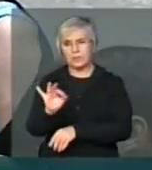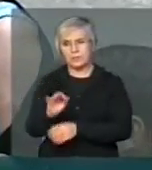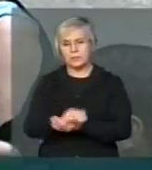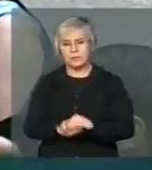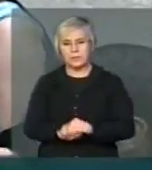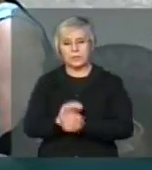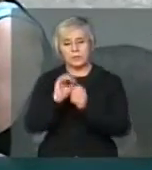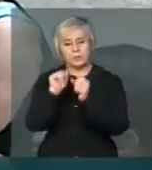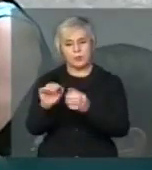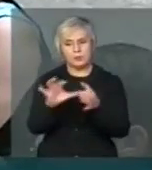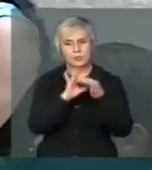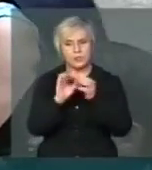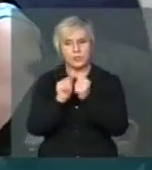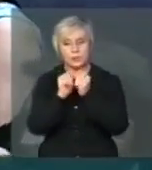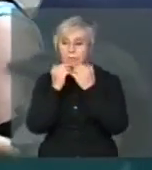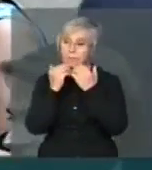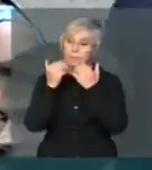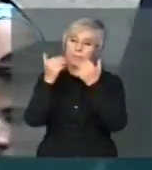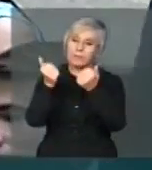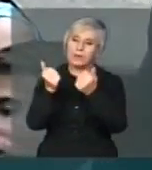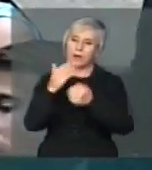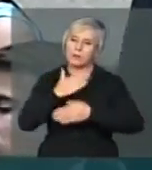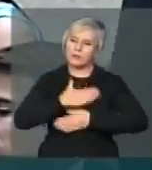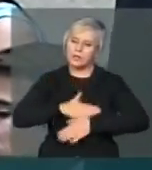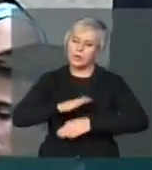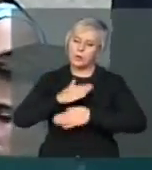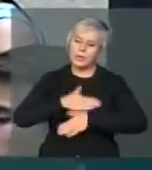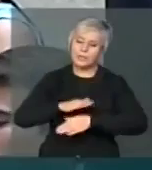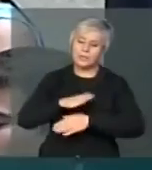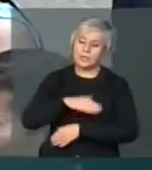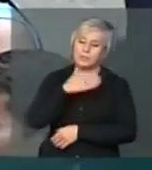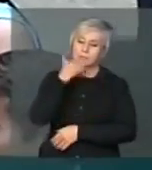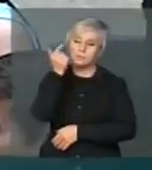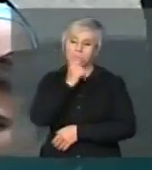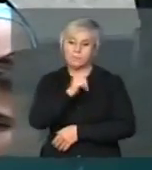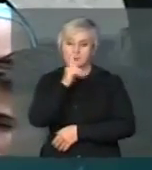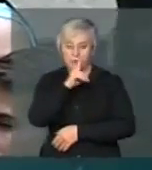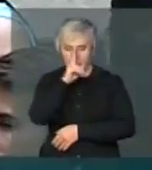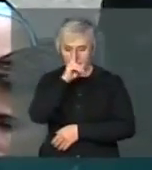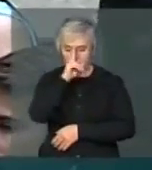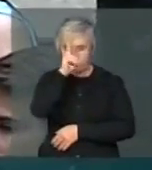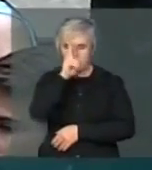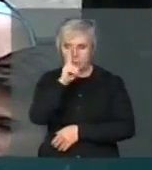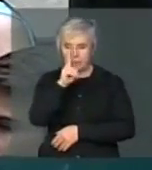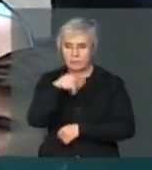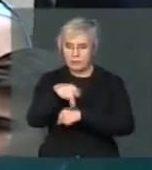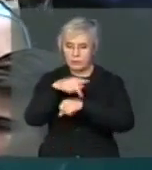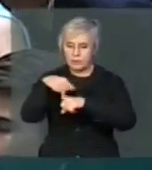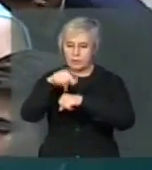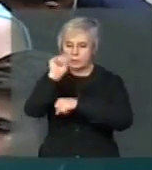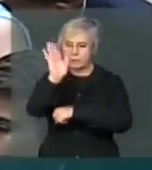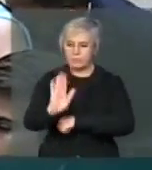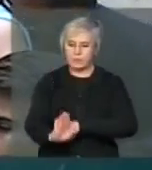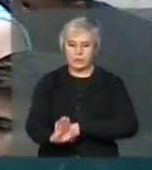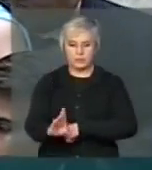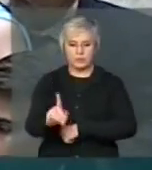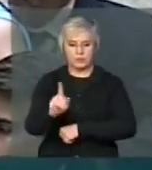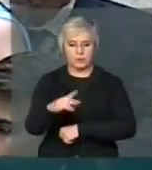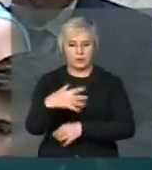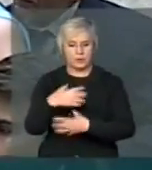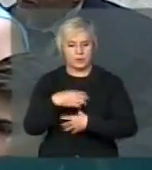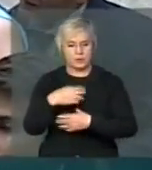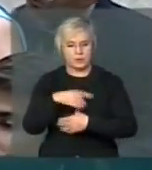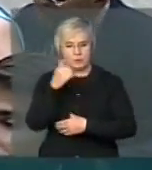uma unidade maior, uma tranquilidade maior para poder fortalecer o Estado brasileiro, porque eu acho que é o sentido de ser